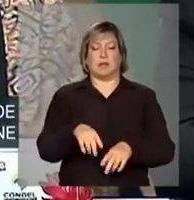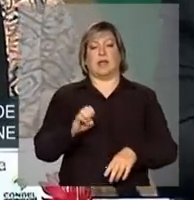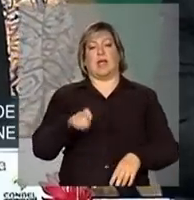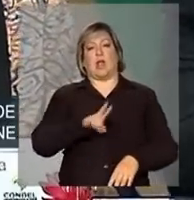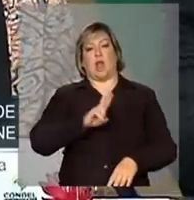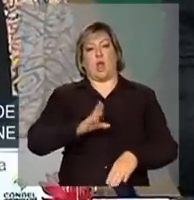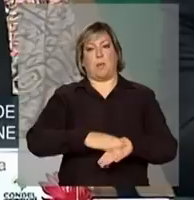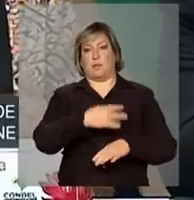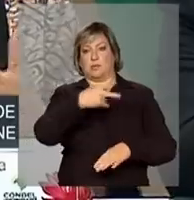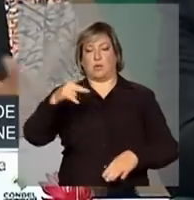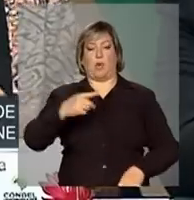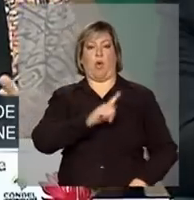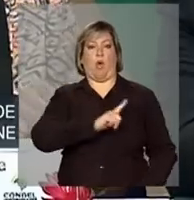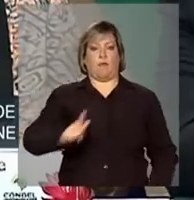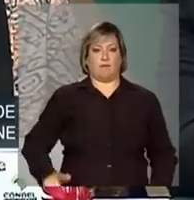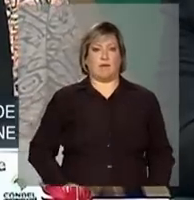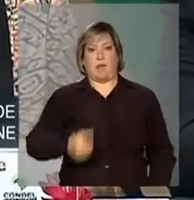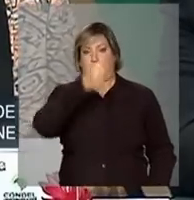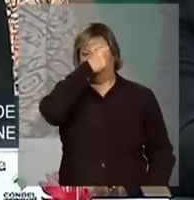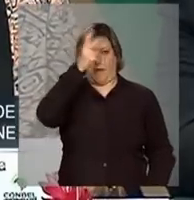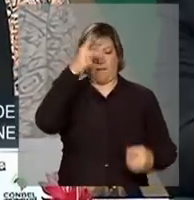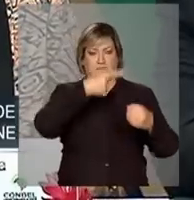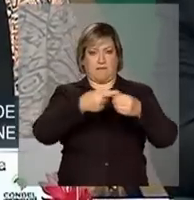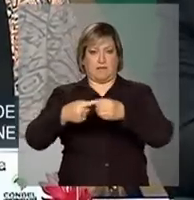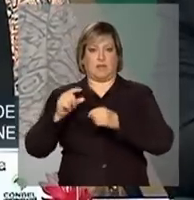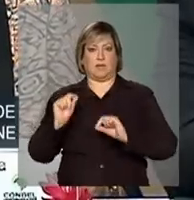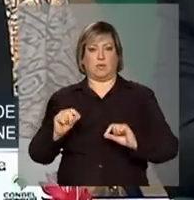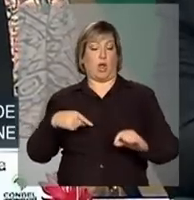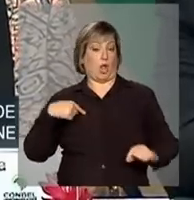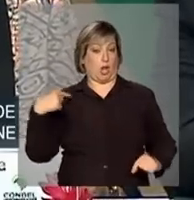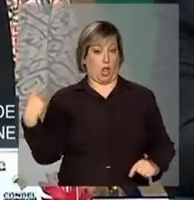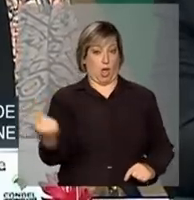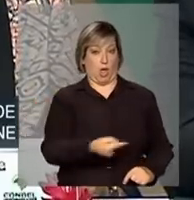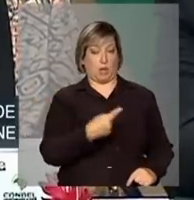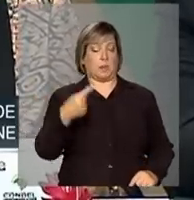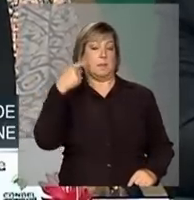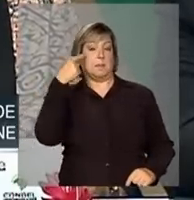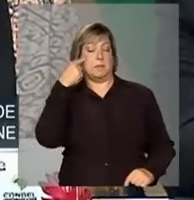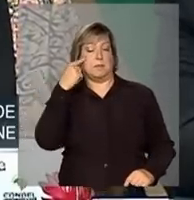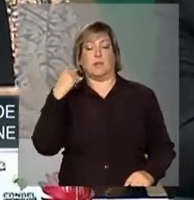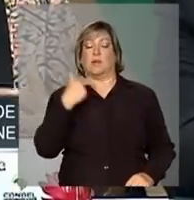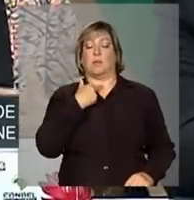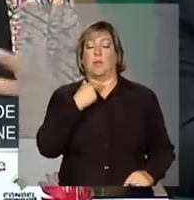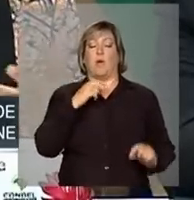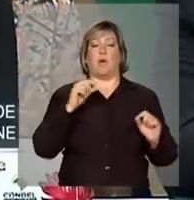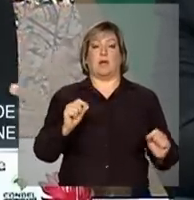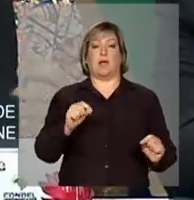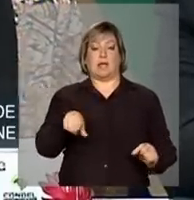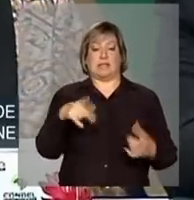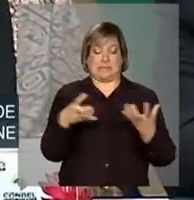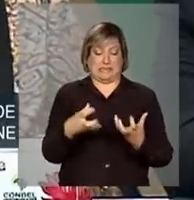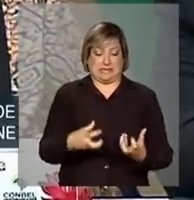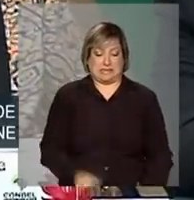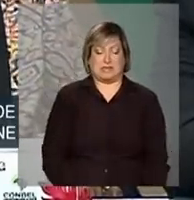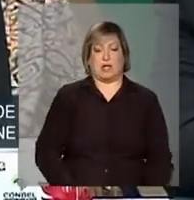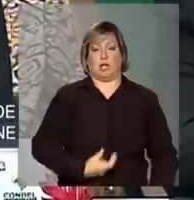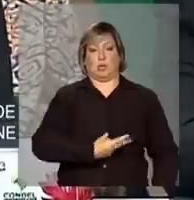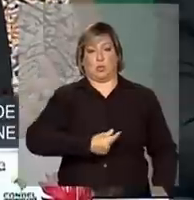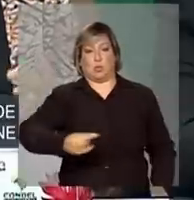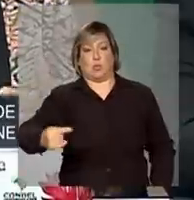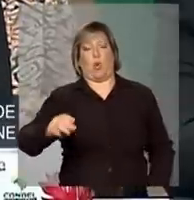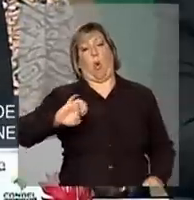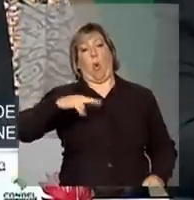pelos prefeitos, nenhum de nós pode esperar que a seca perdure ou que a seca ocorra ou